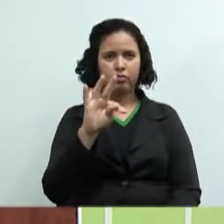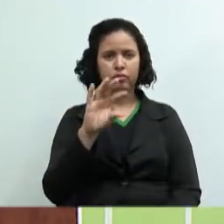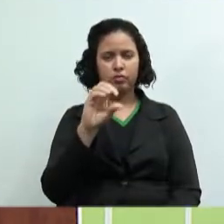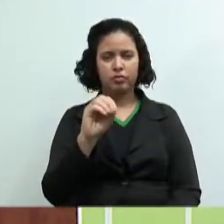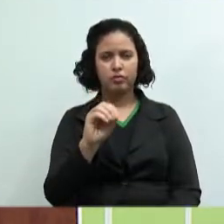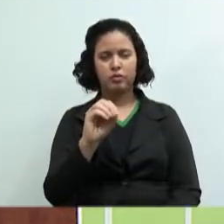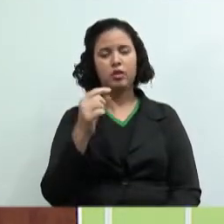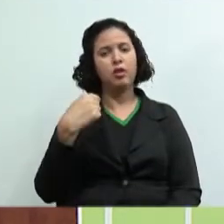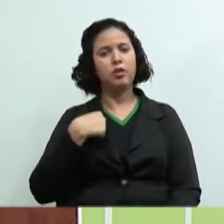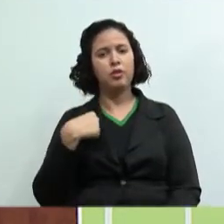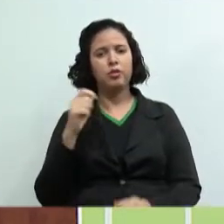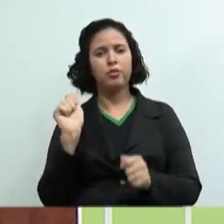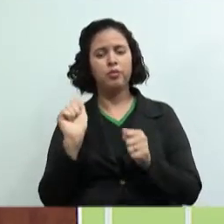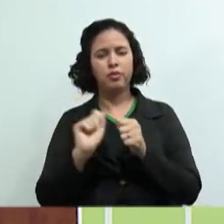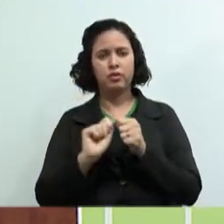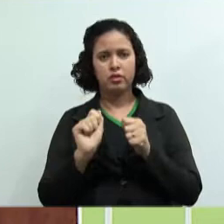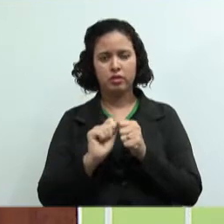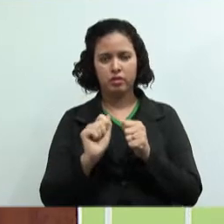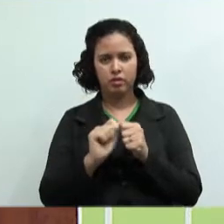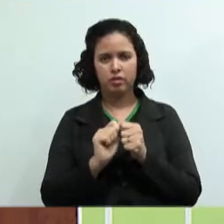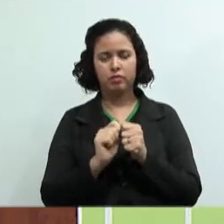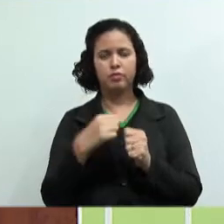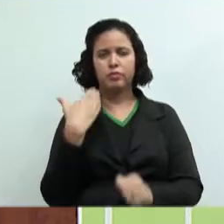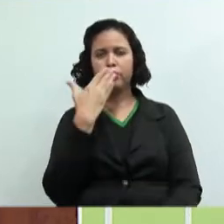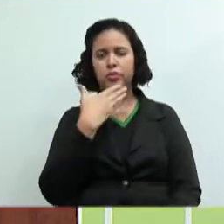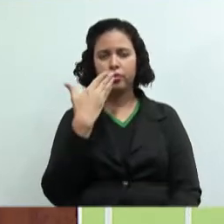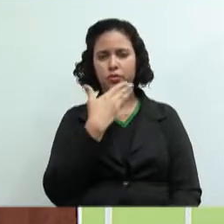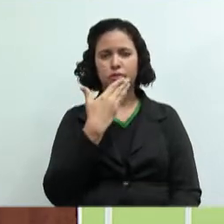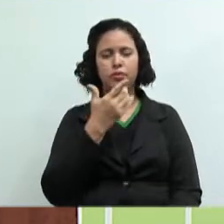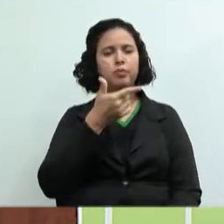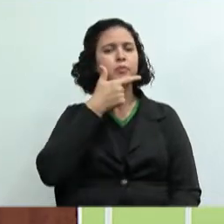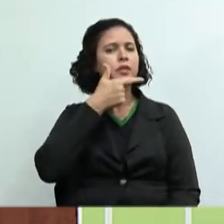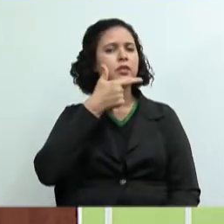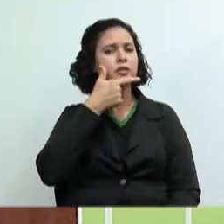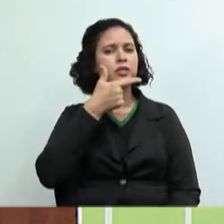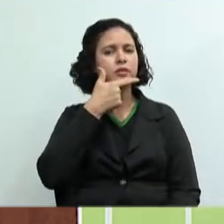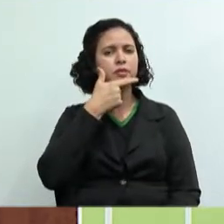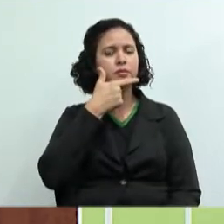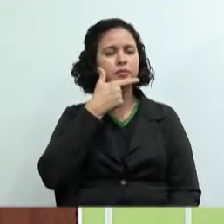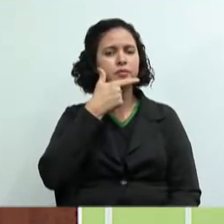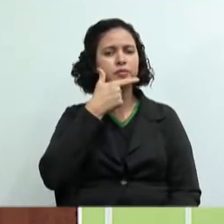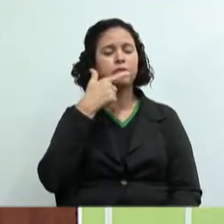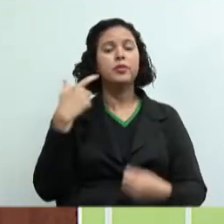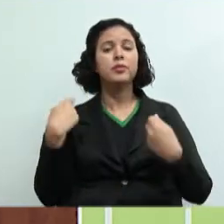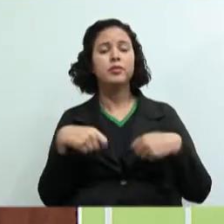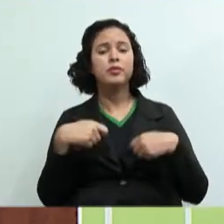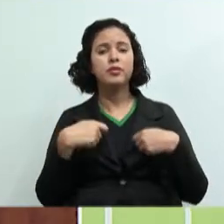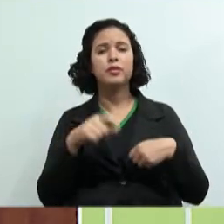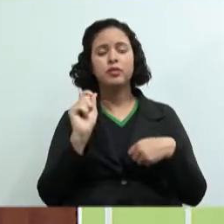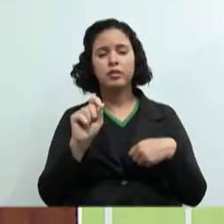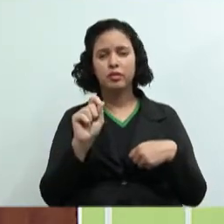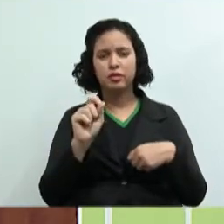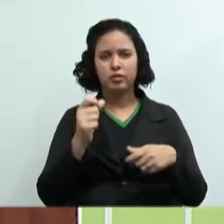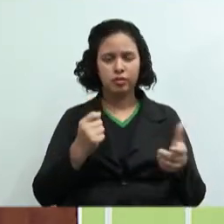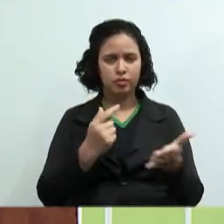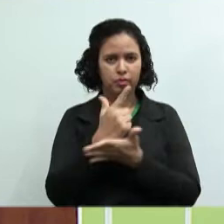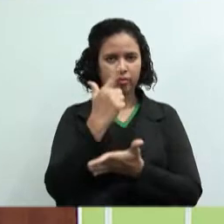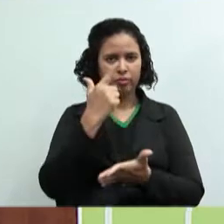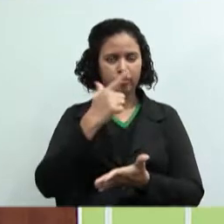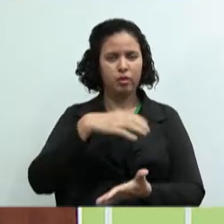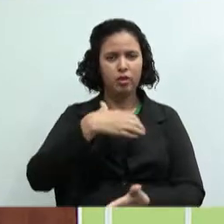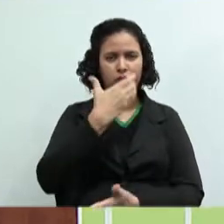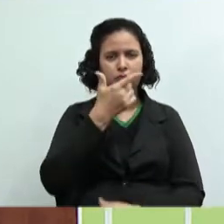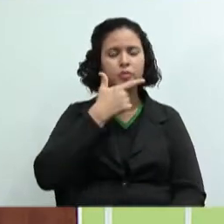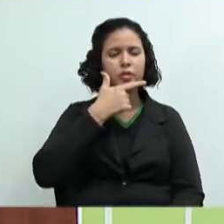produzir, vamos lá, um doce de manga. Eu preciso do quê? Eu preciso comprar a manga, ou às vezes eu